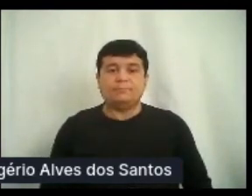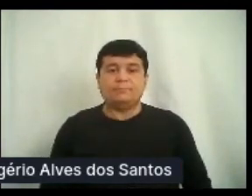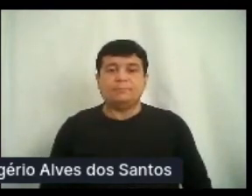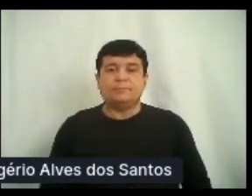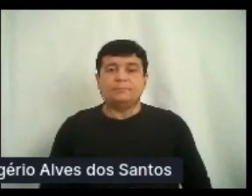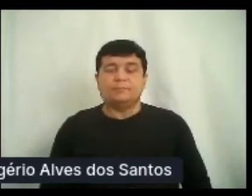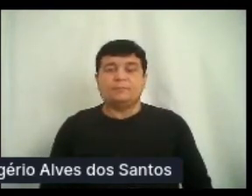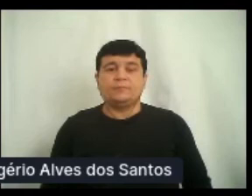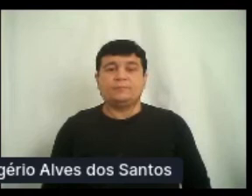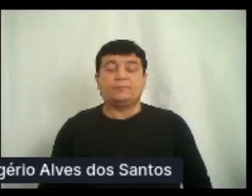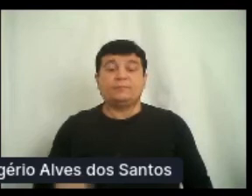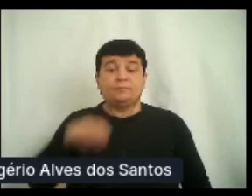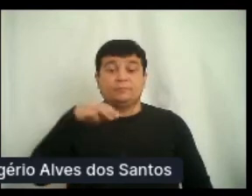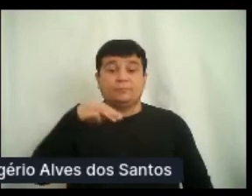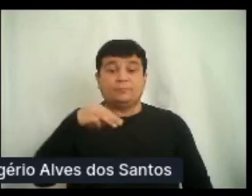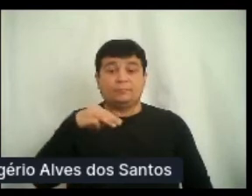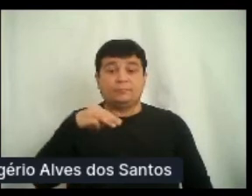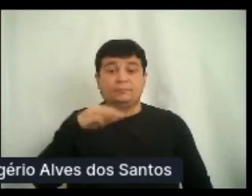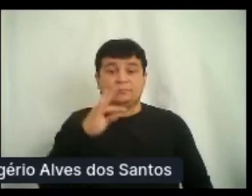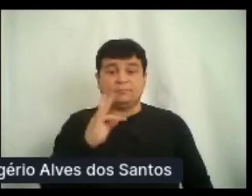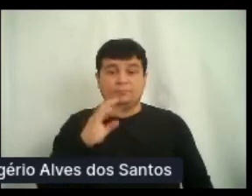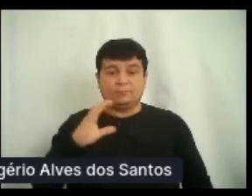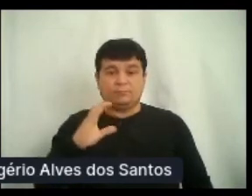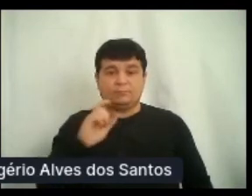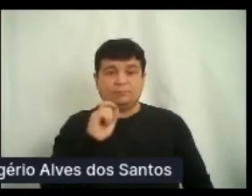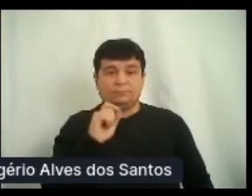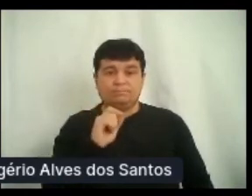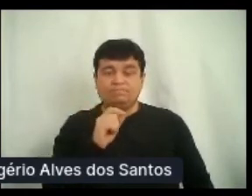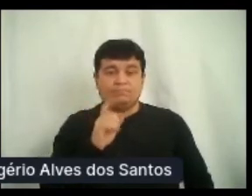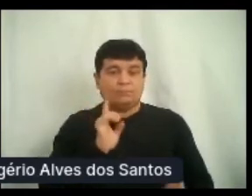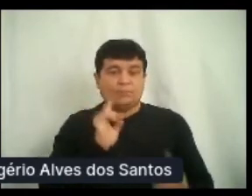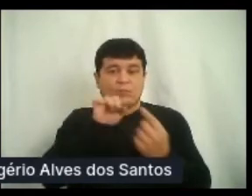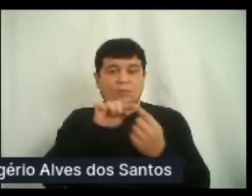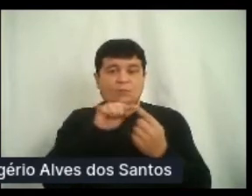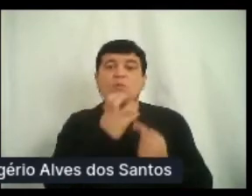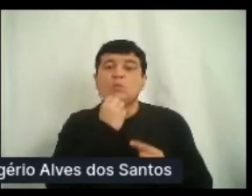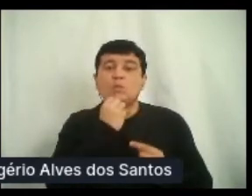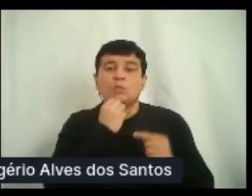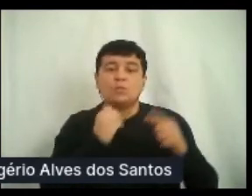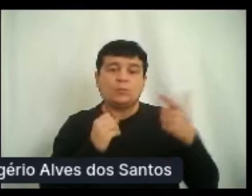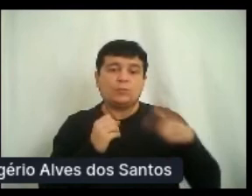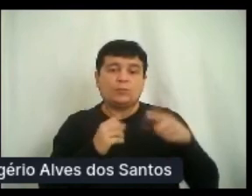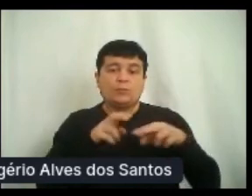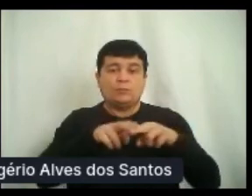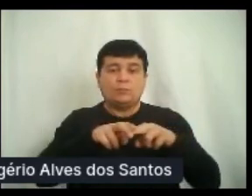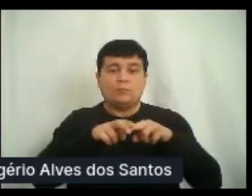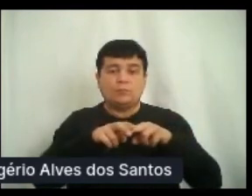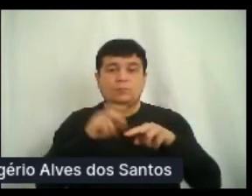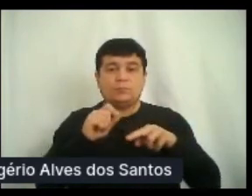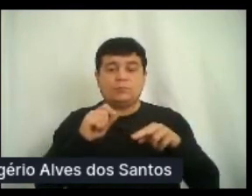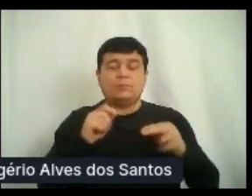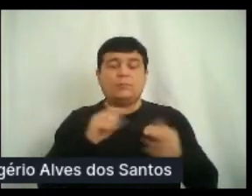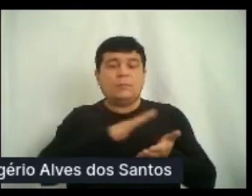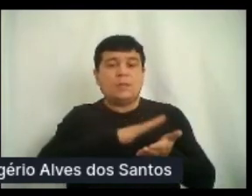O MTC é um evento sem fins lucrativos. Por isso, nossa planilha de gastos fica